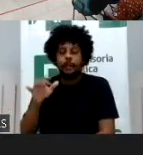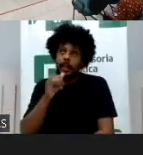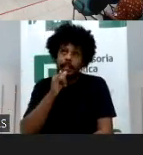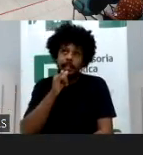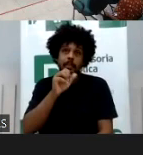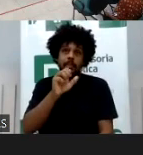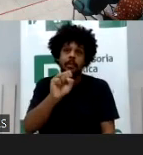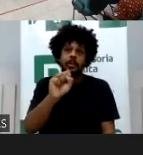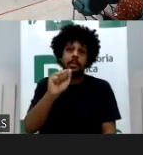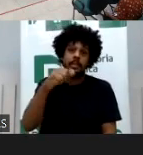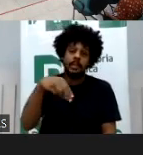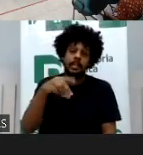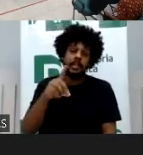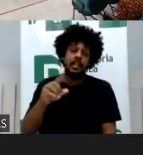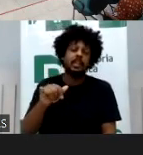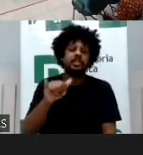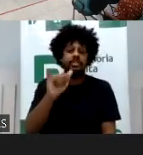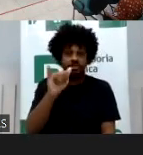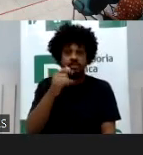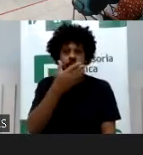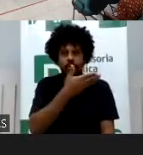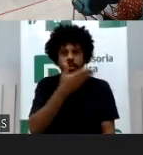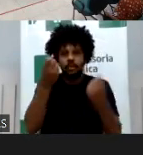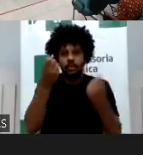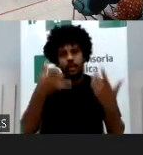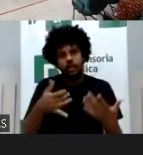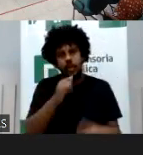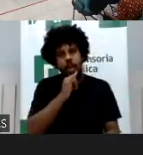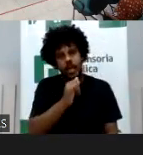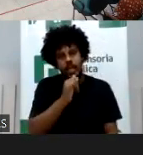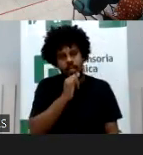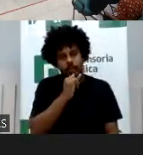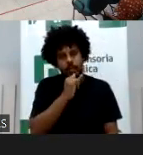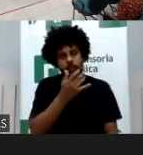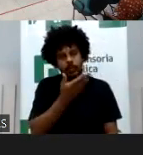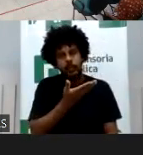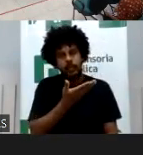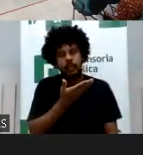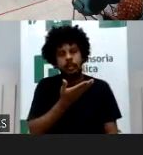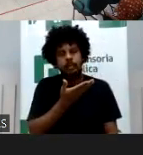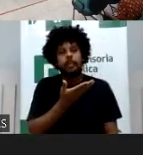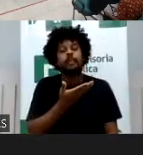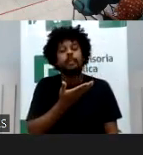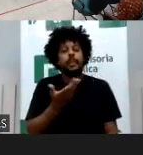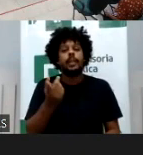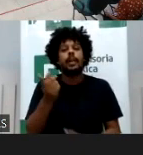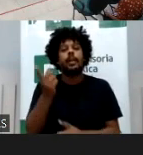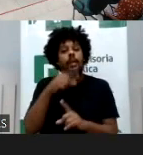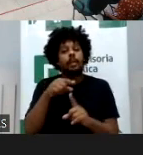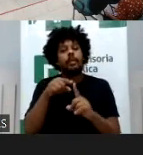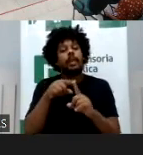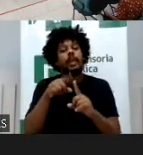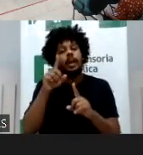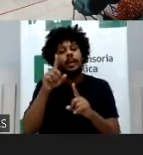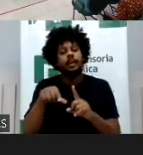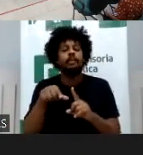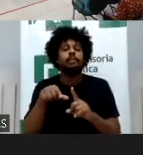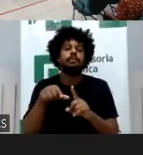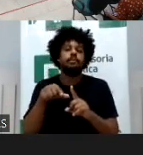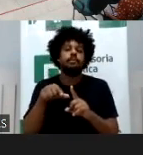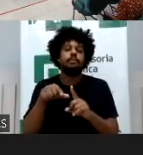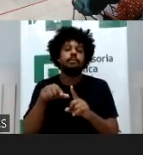que o doutor Adriano pontuou com muita lucidez, como um excelente exemplo. Então a finalidade é a primeira questão, não é a única.